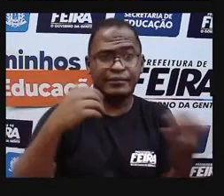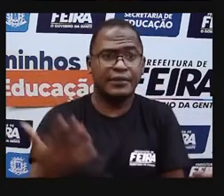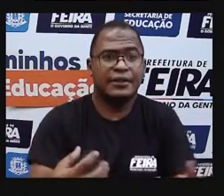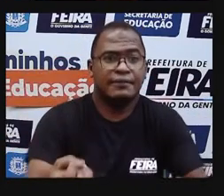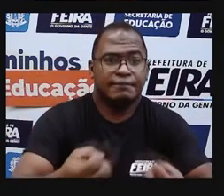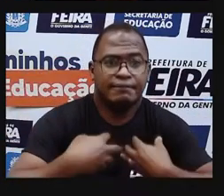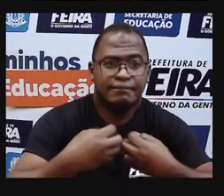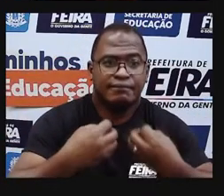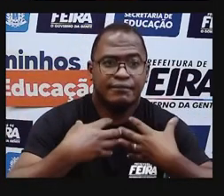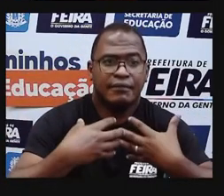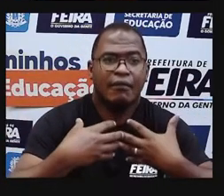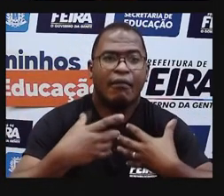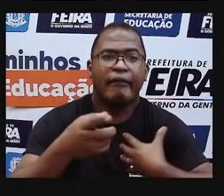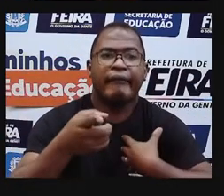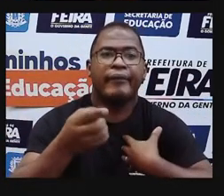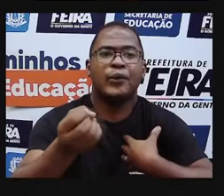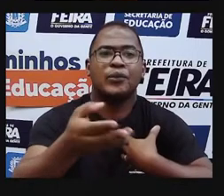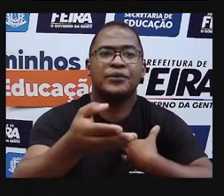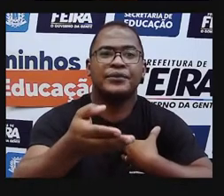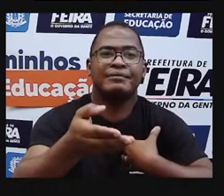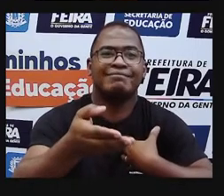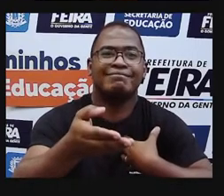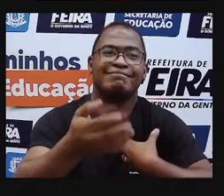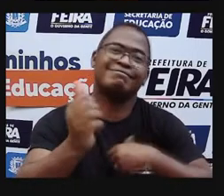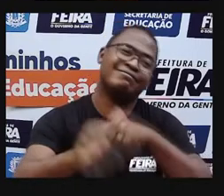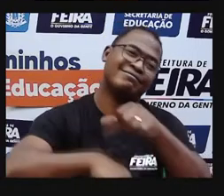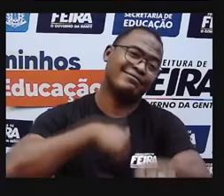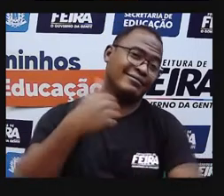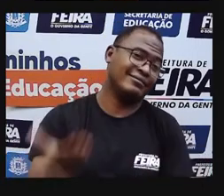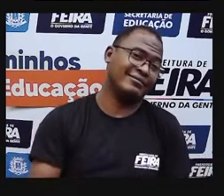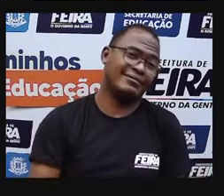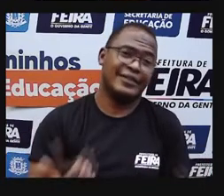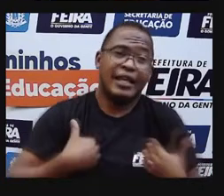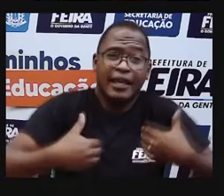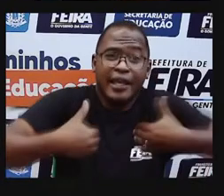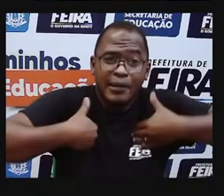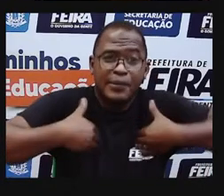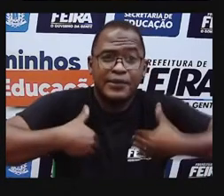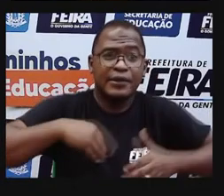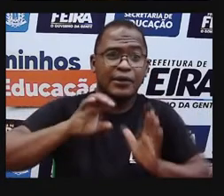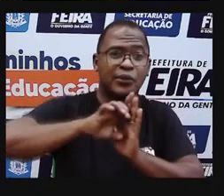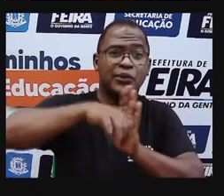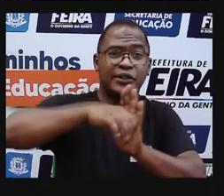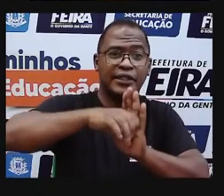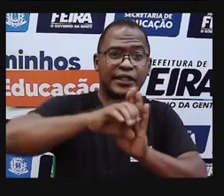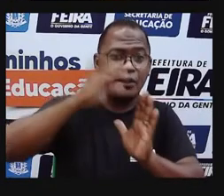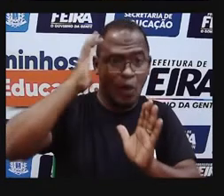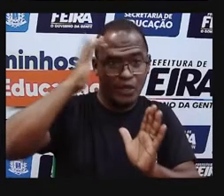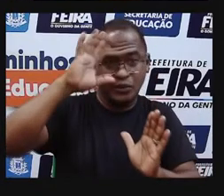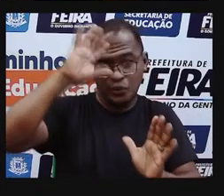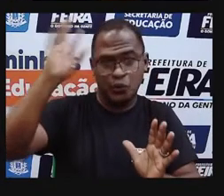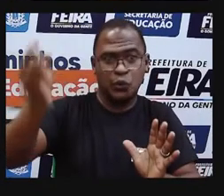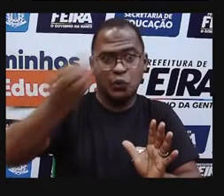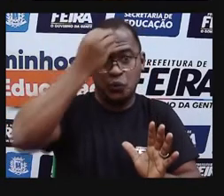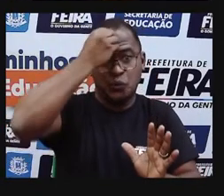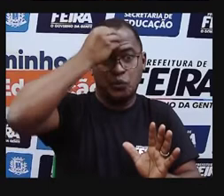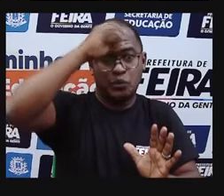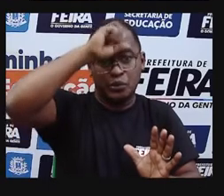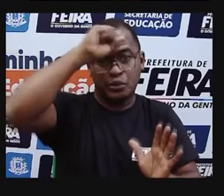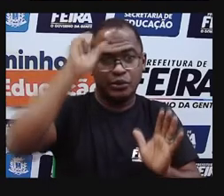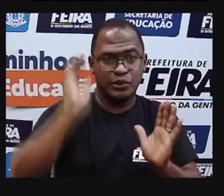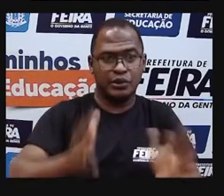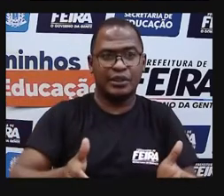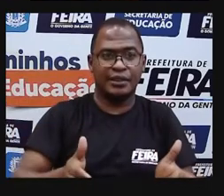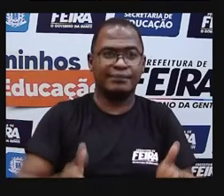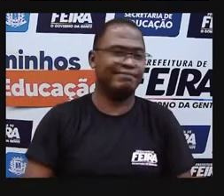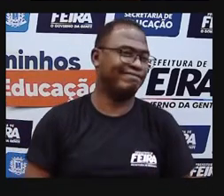modificar, né? Aquilo que a gente acreditava, os nossos conceitos. Então, a gente está sempre aprendendo na